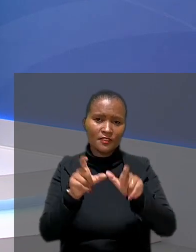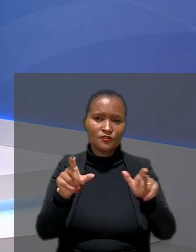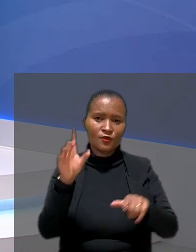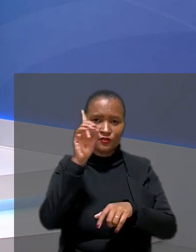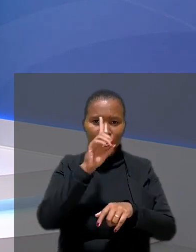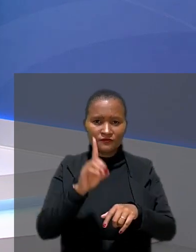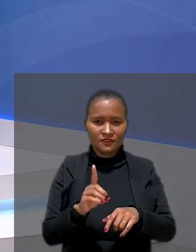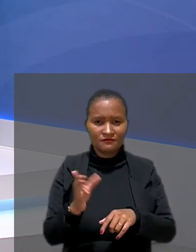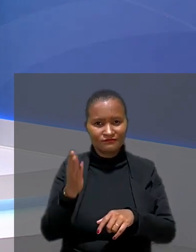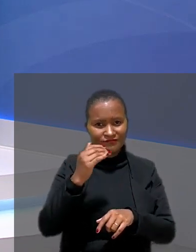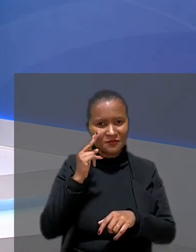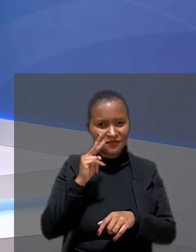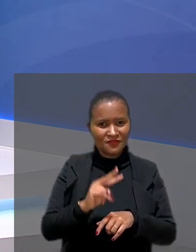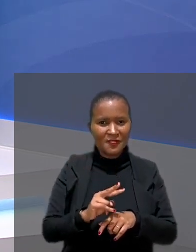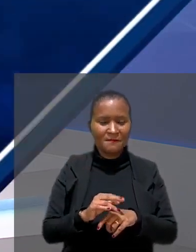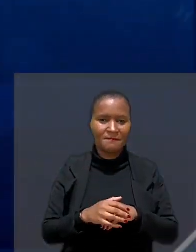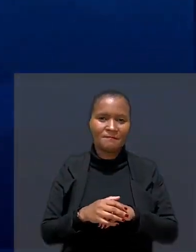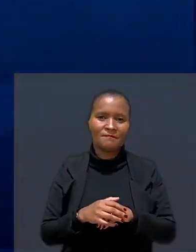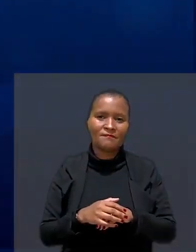deficiência. Vamos ver.